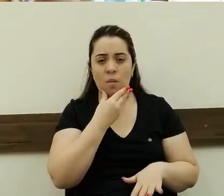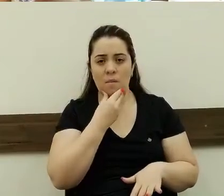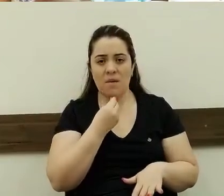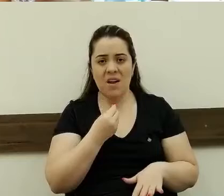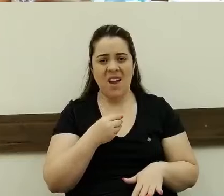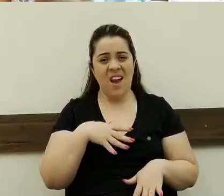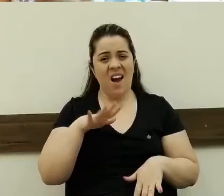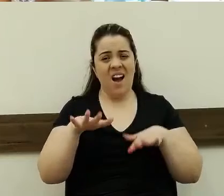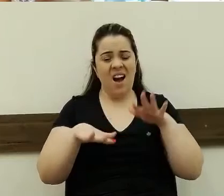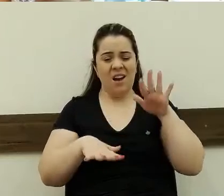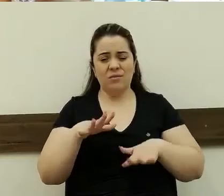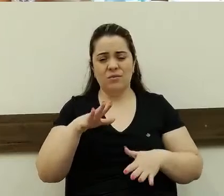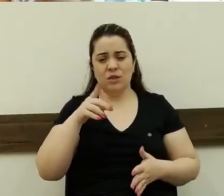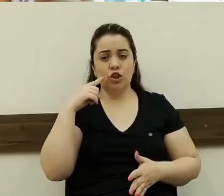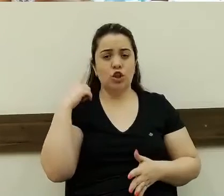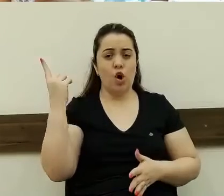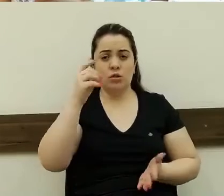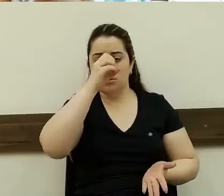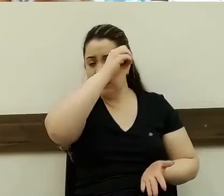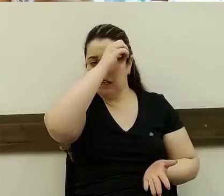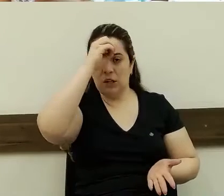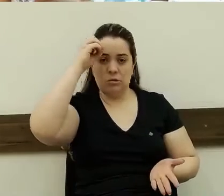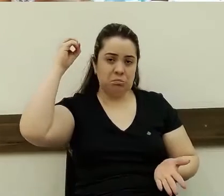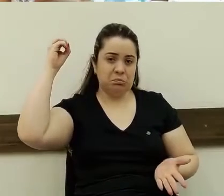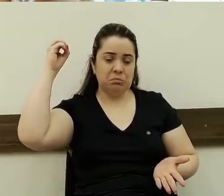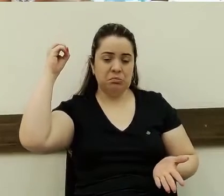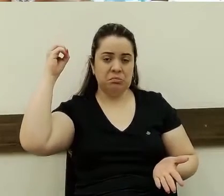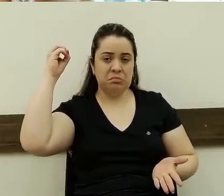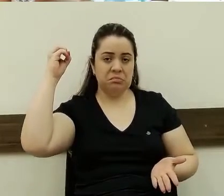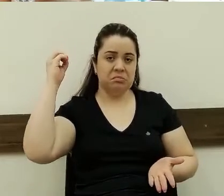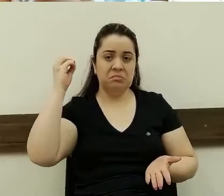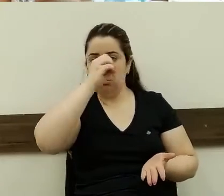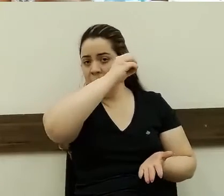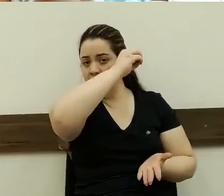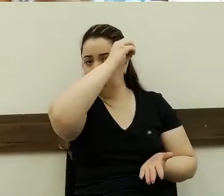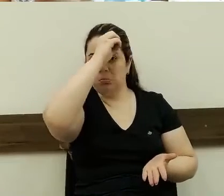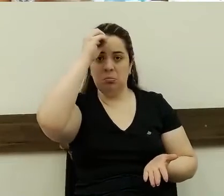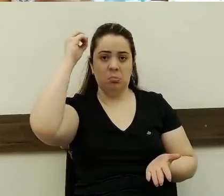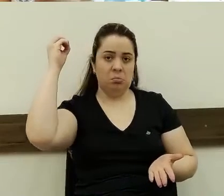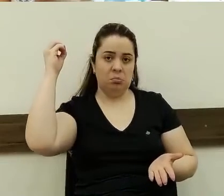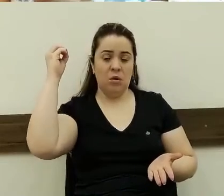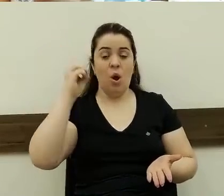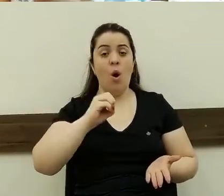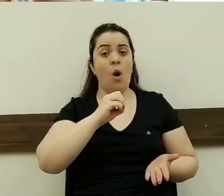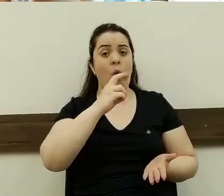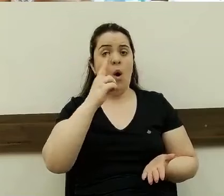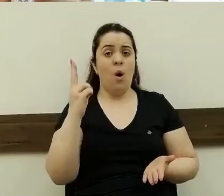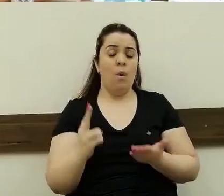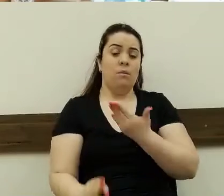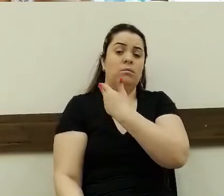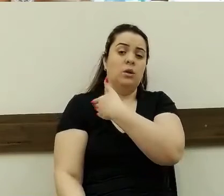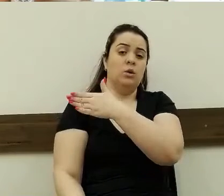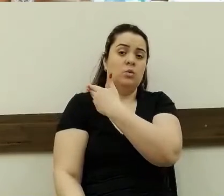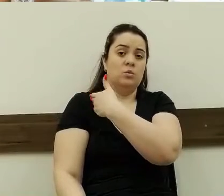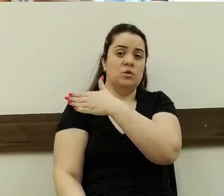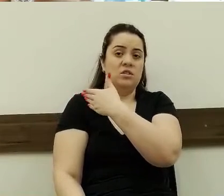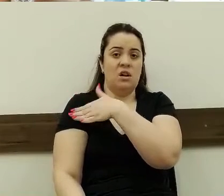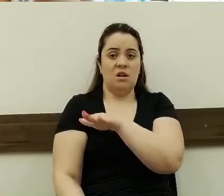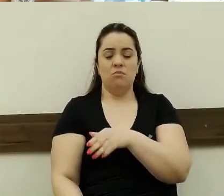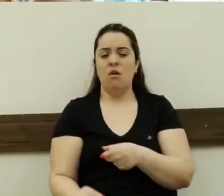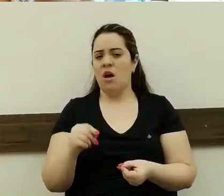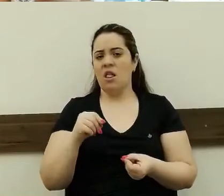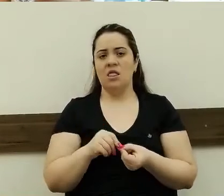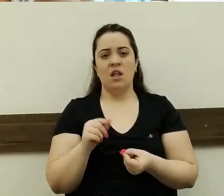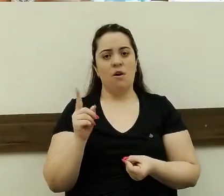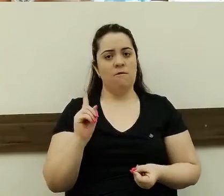ignorância, ignorância é a palavra mais certa, ou preconceito, a gente deixa de fazer esse exame, que é